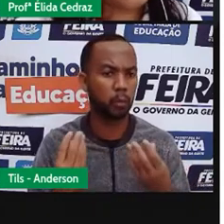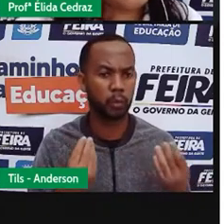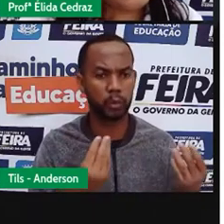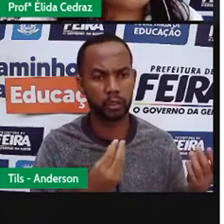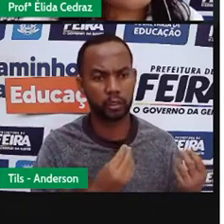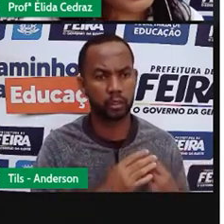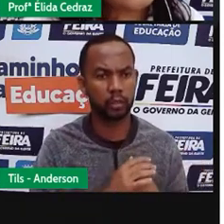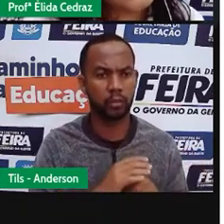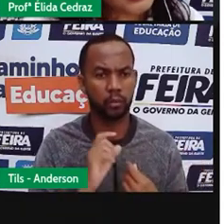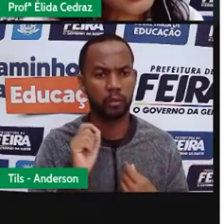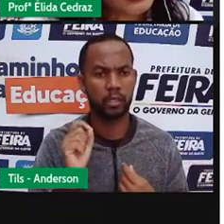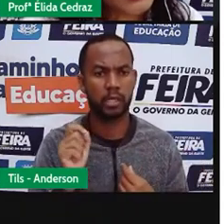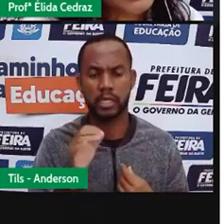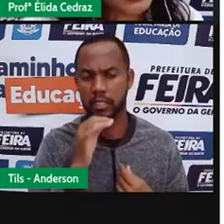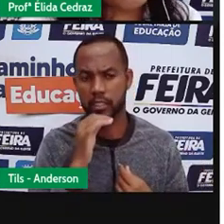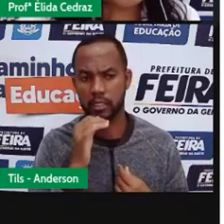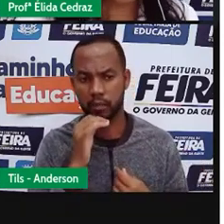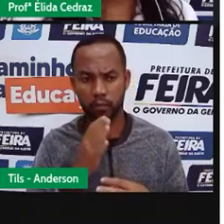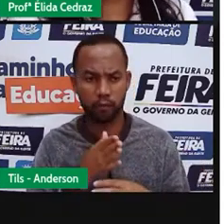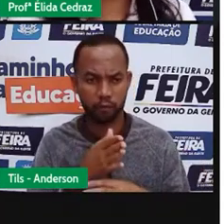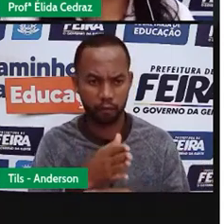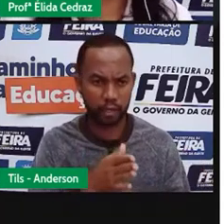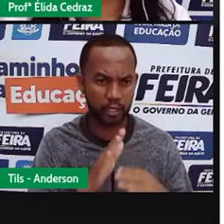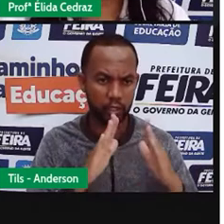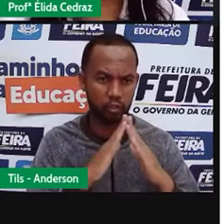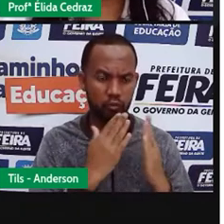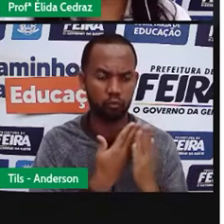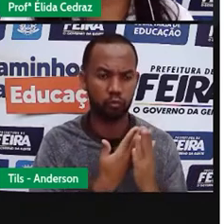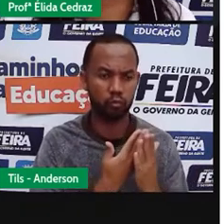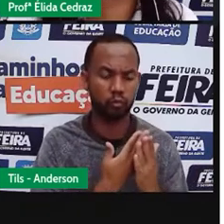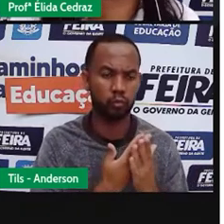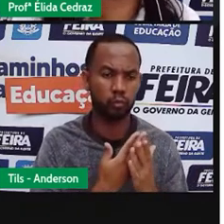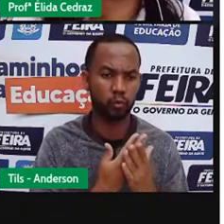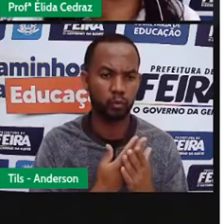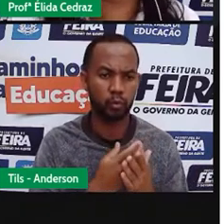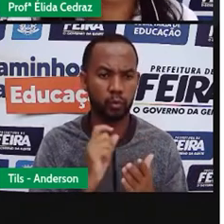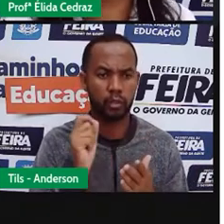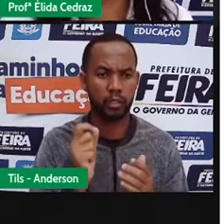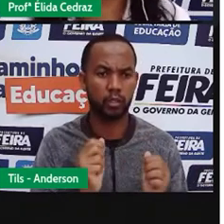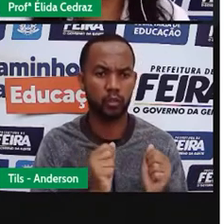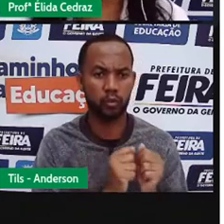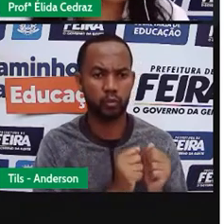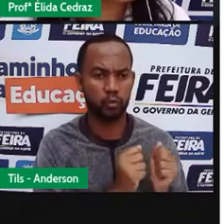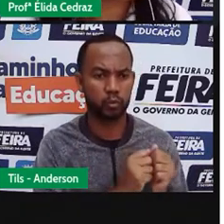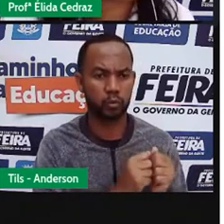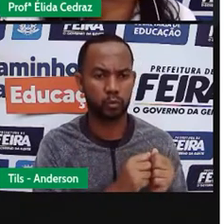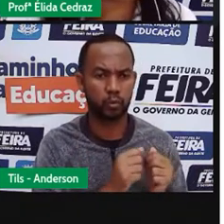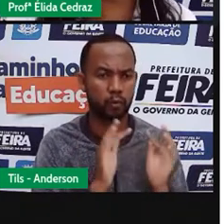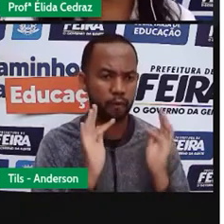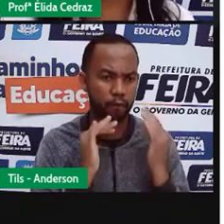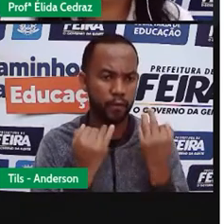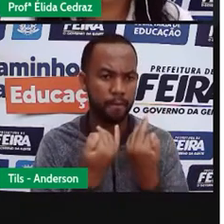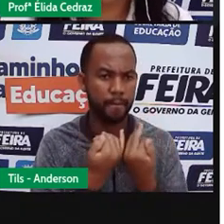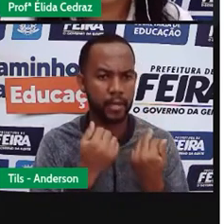elas acessam as aulas na presença de um responsável, do pai, da mãe, do irmão mais